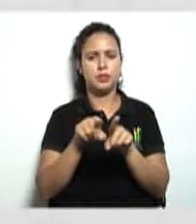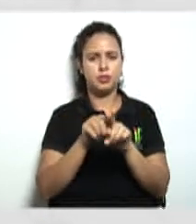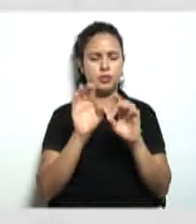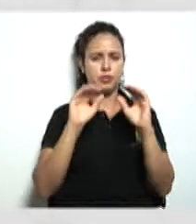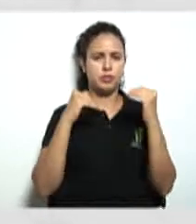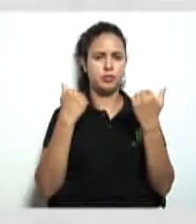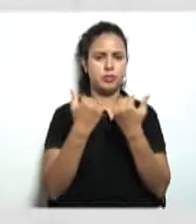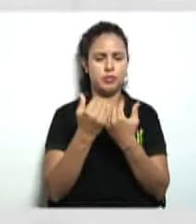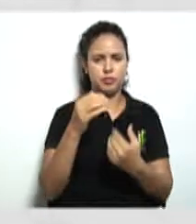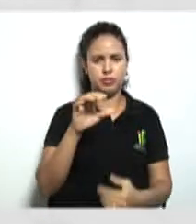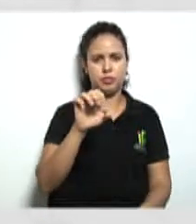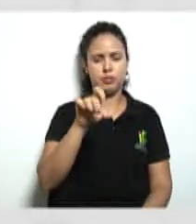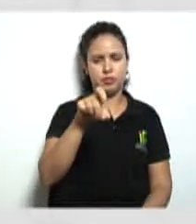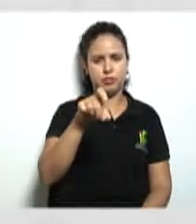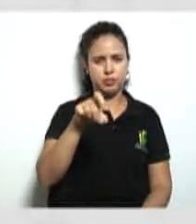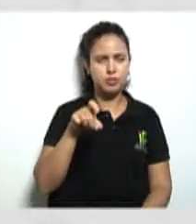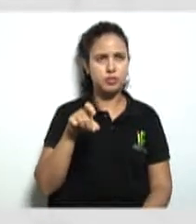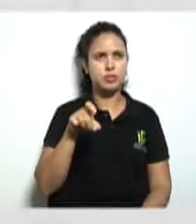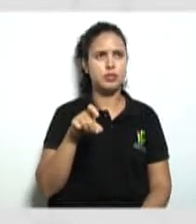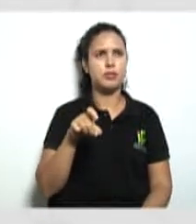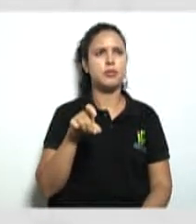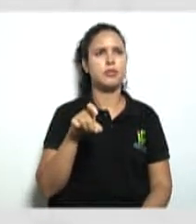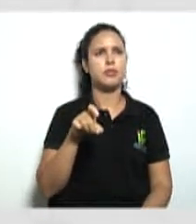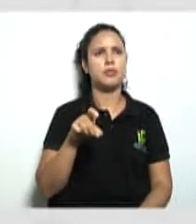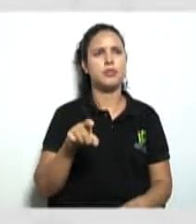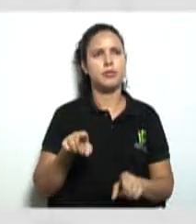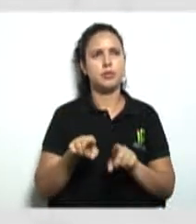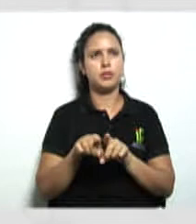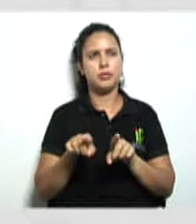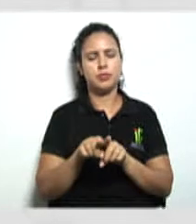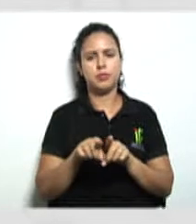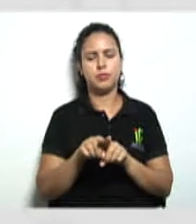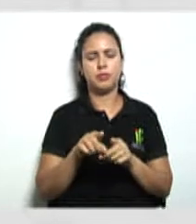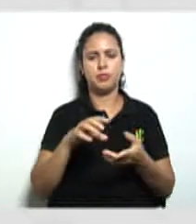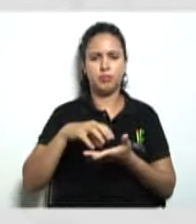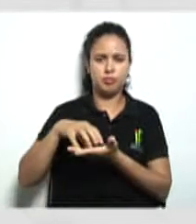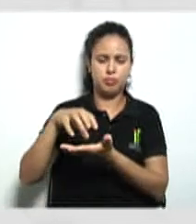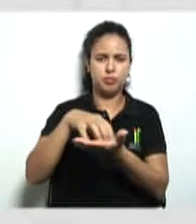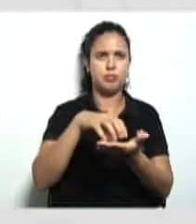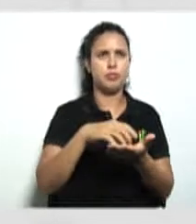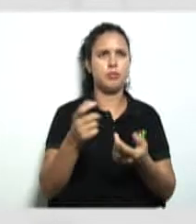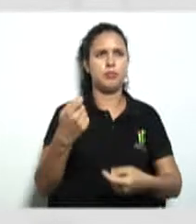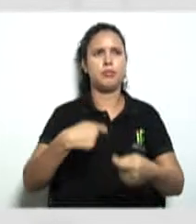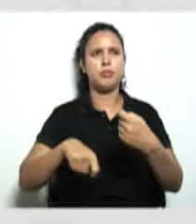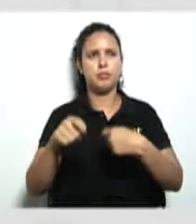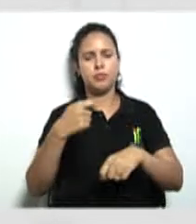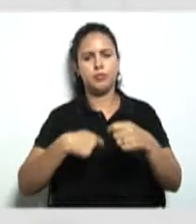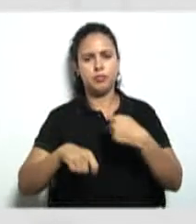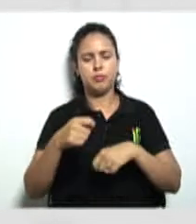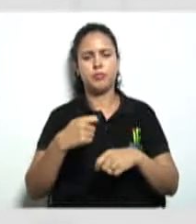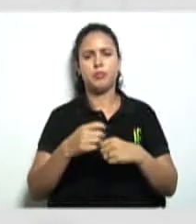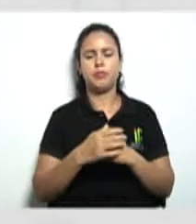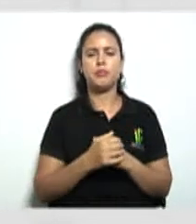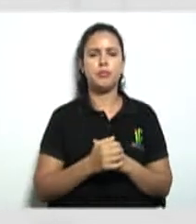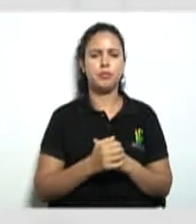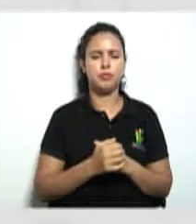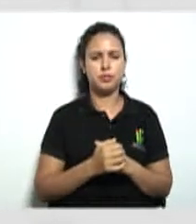os órgãos administrativos quem são eles conselho administrativo e conselho